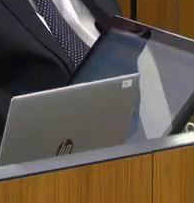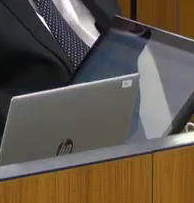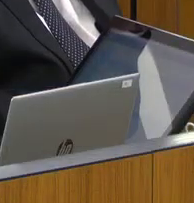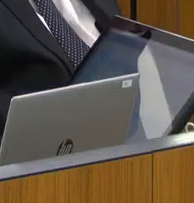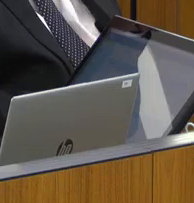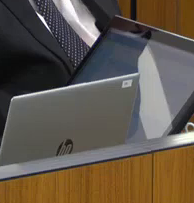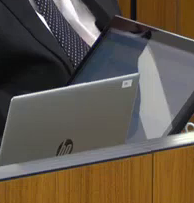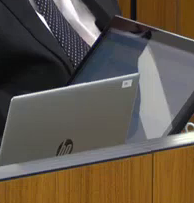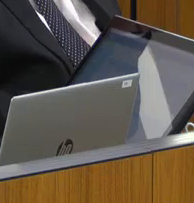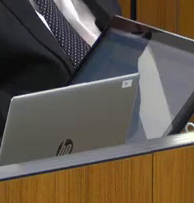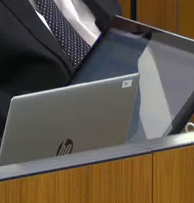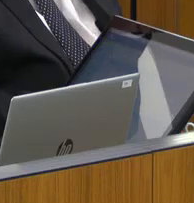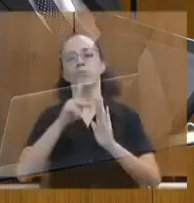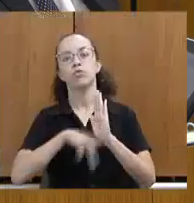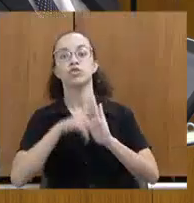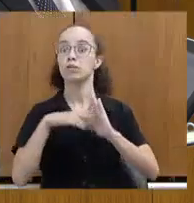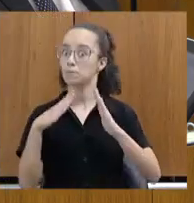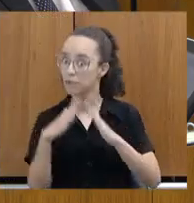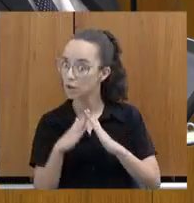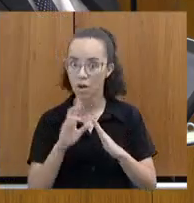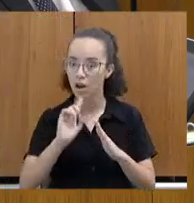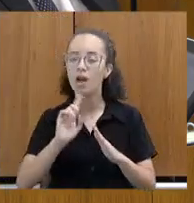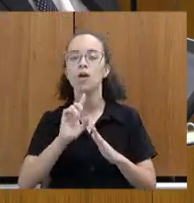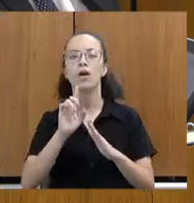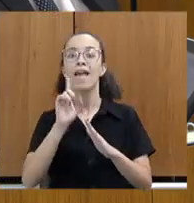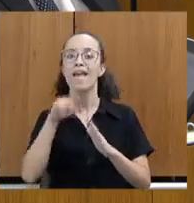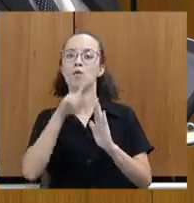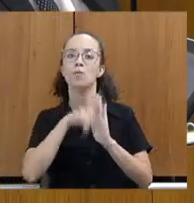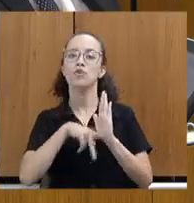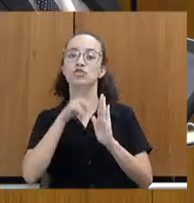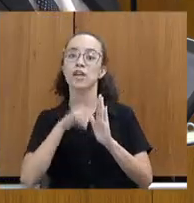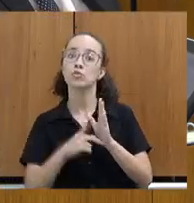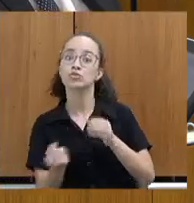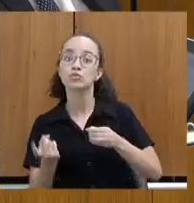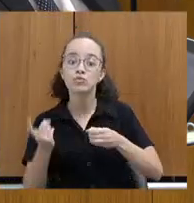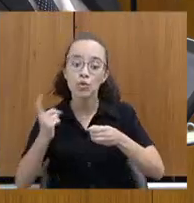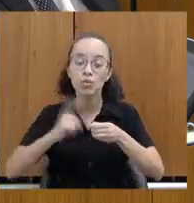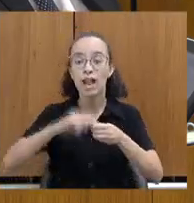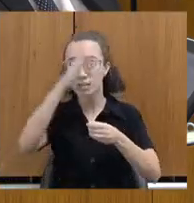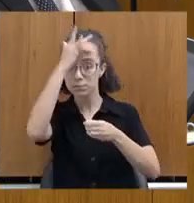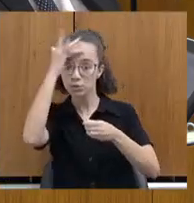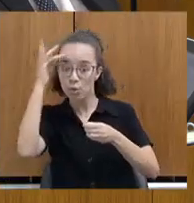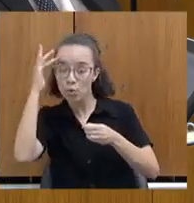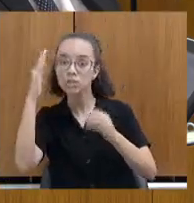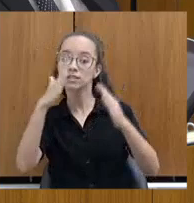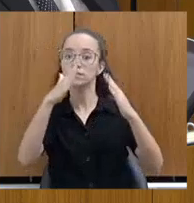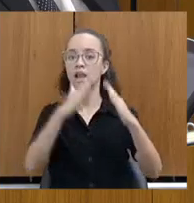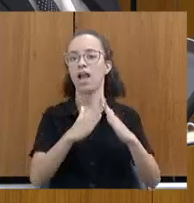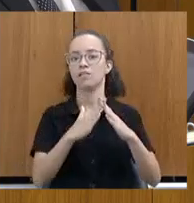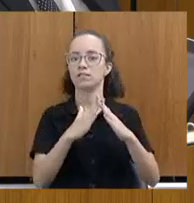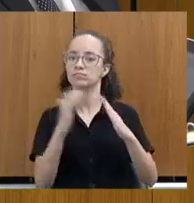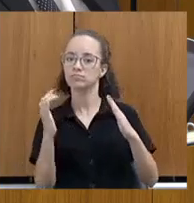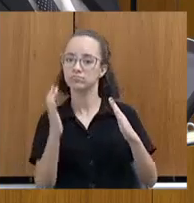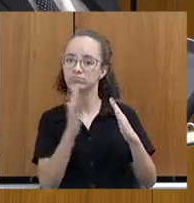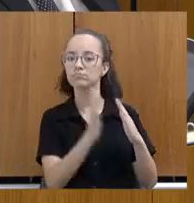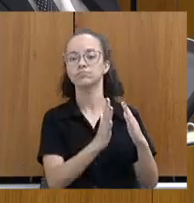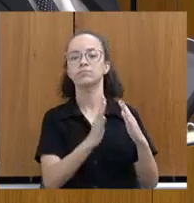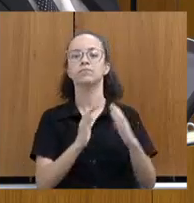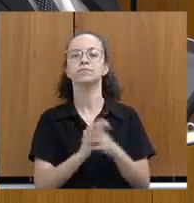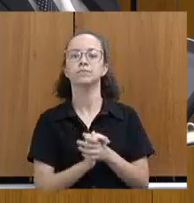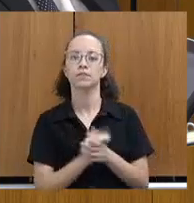não é um projeto habitacional, é um projeto de reintegração dessas pessoas em moradia. E hoje também